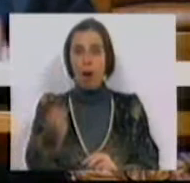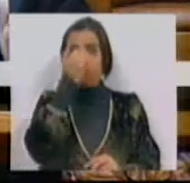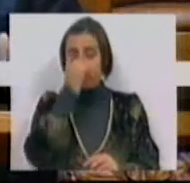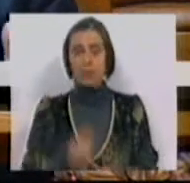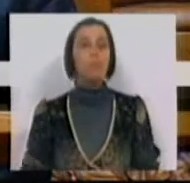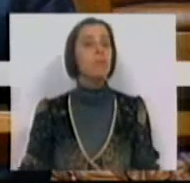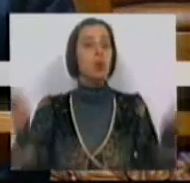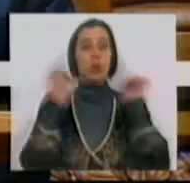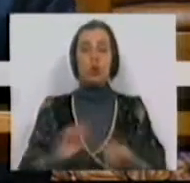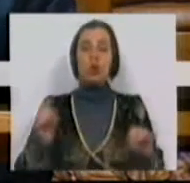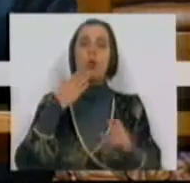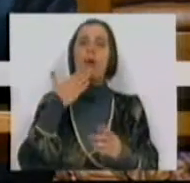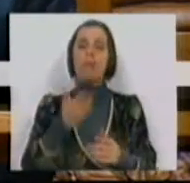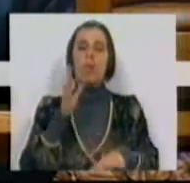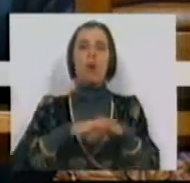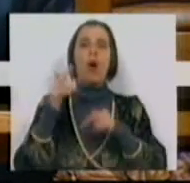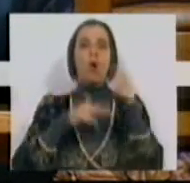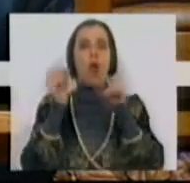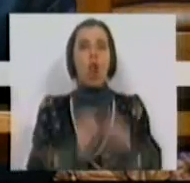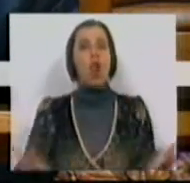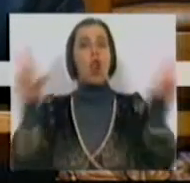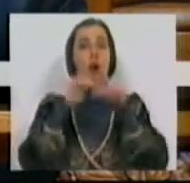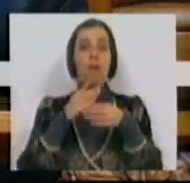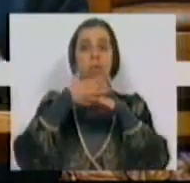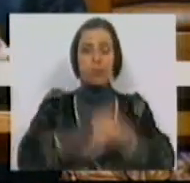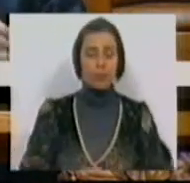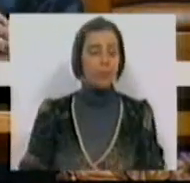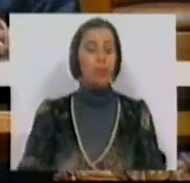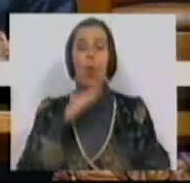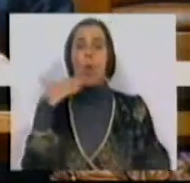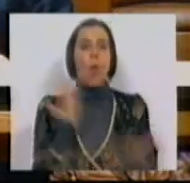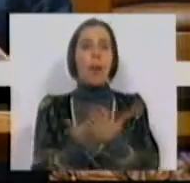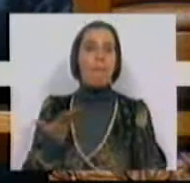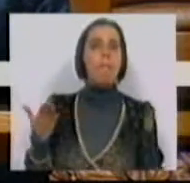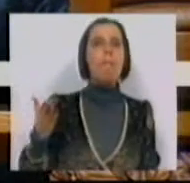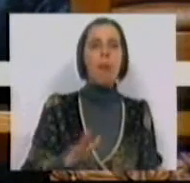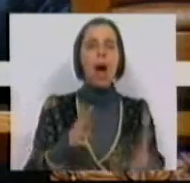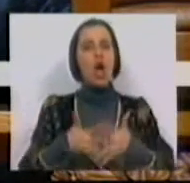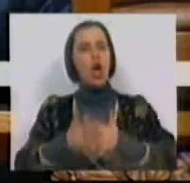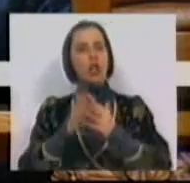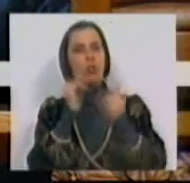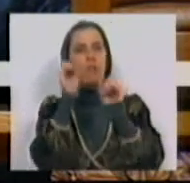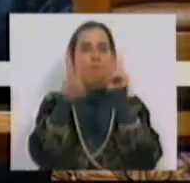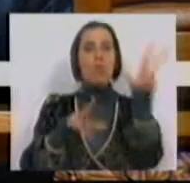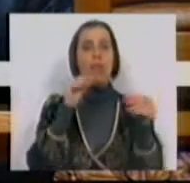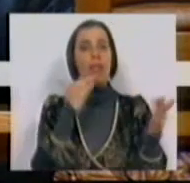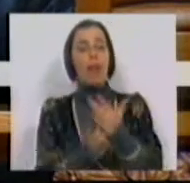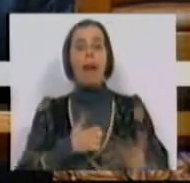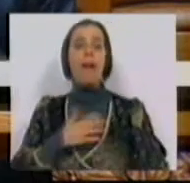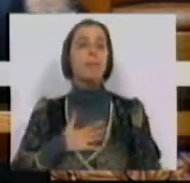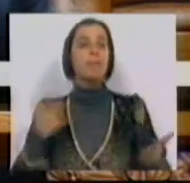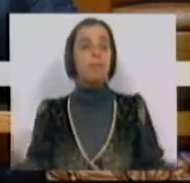Não firmou nenhuma encomenda para a construção de novos navios. Não foi dado nenhum passo no sentido de reestruturar e modernizar a empresa.